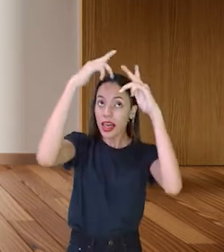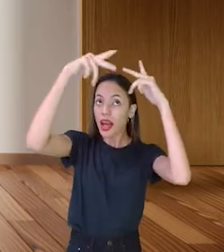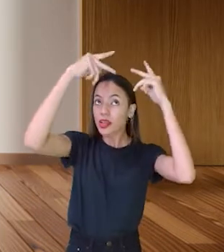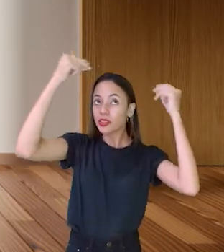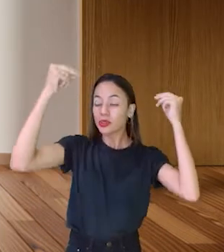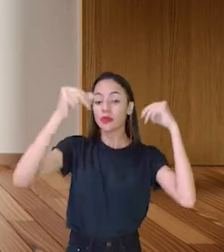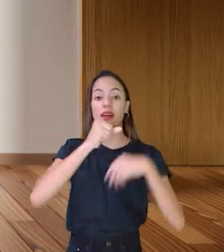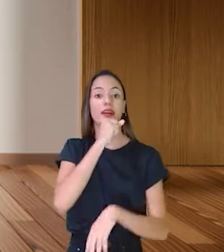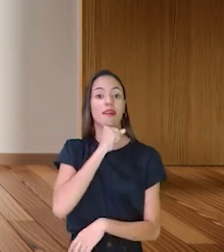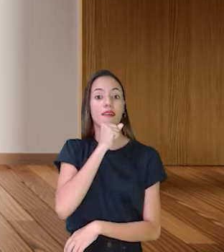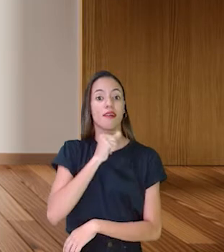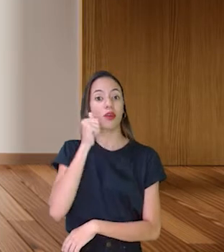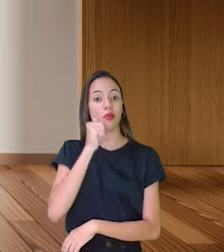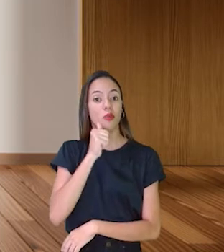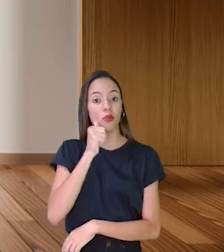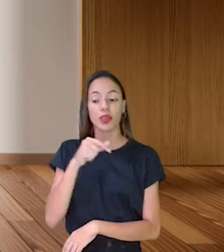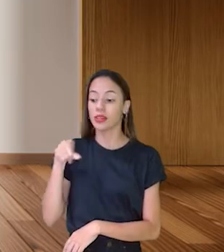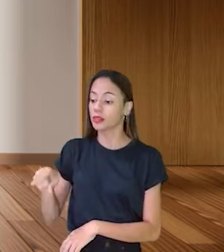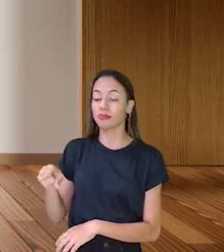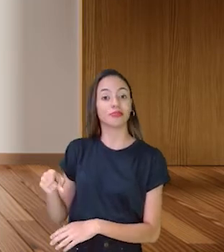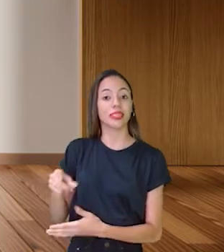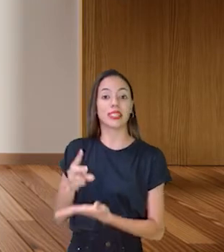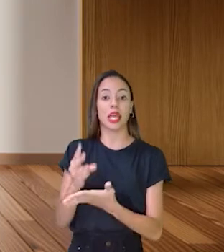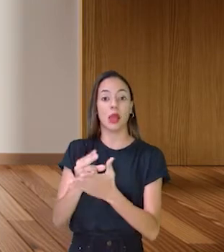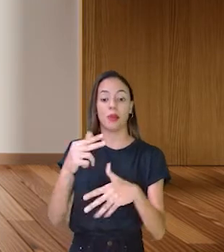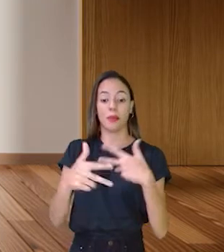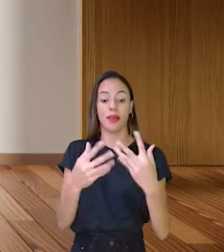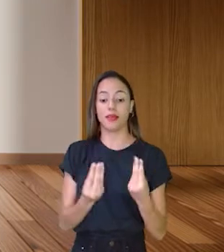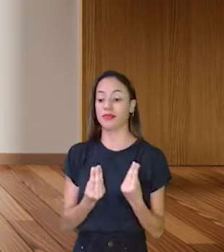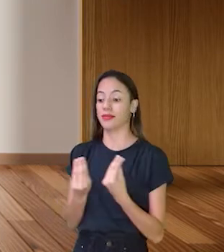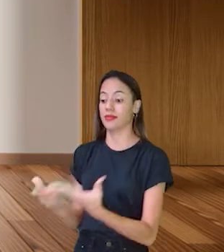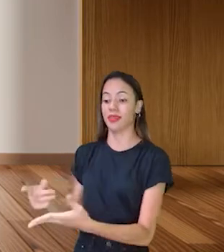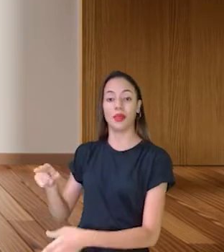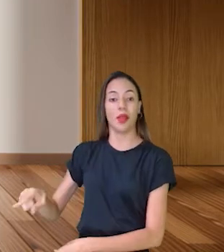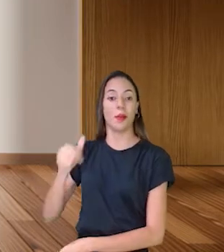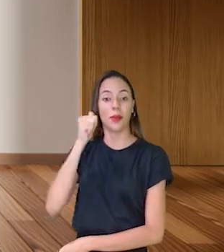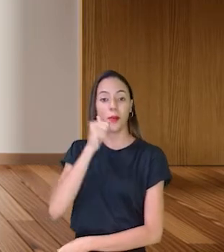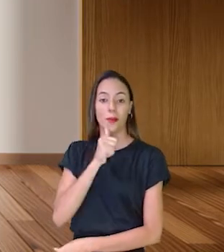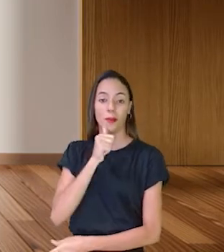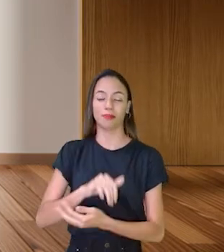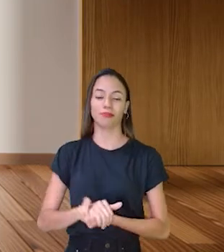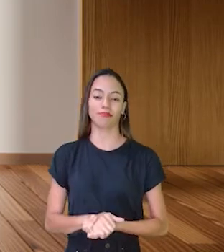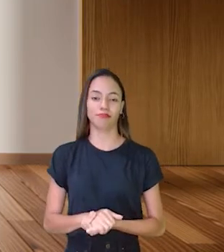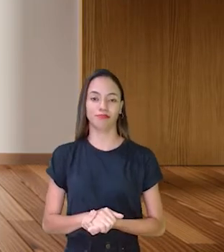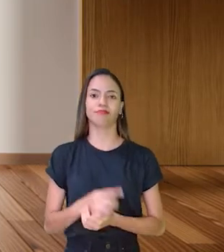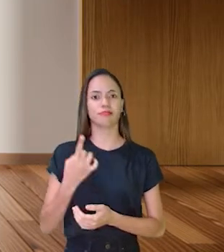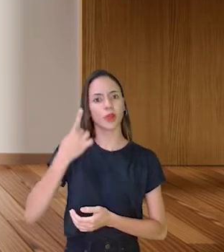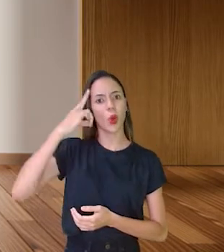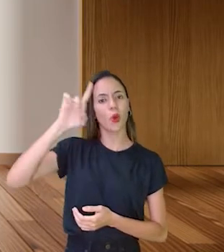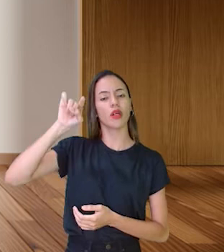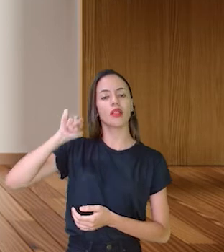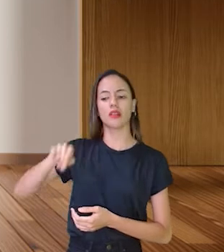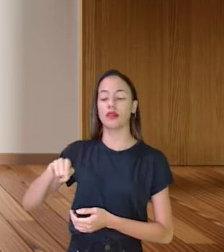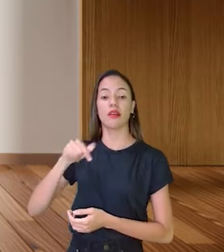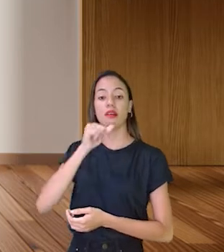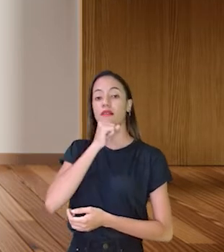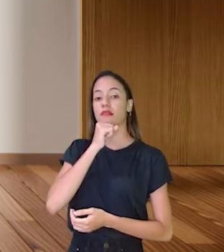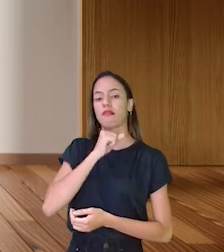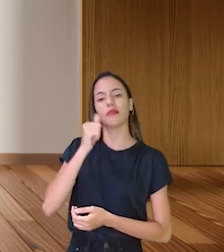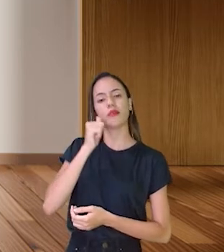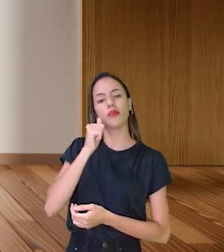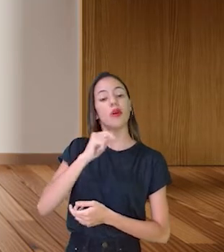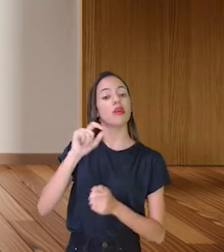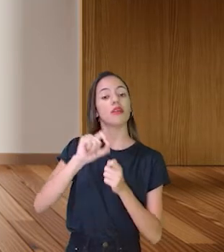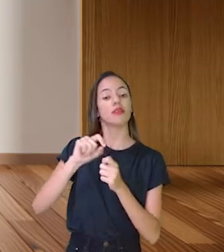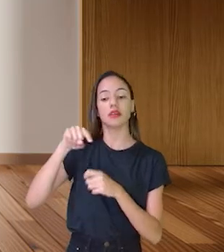vovó mimava tanto essa menina que vocês não têm ideia. Um dia, essa vovó fez